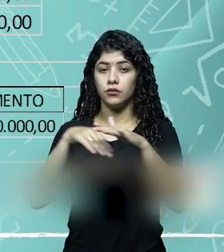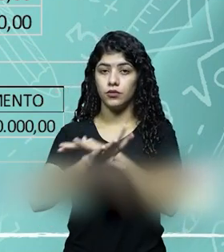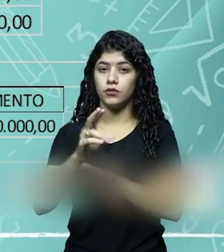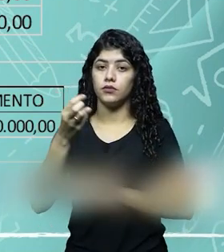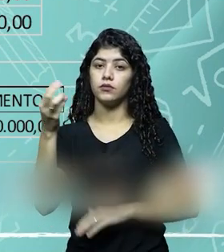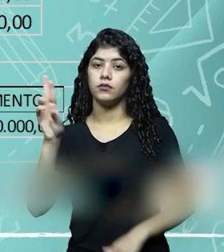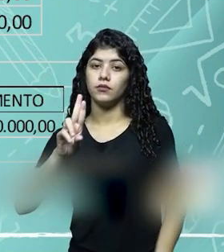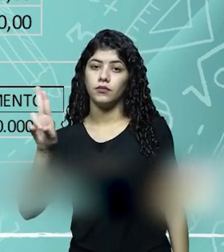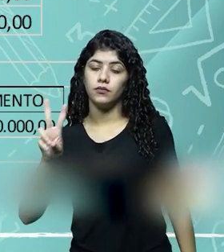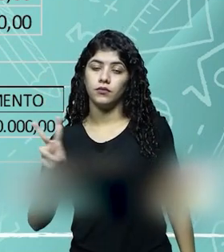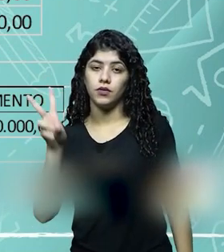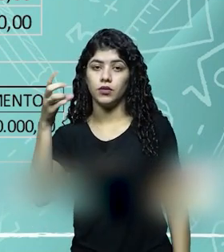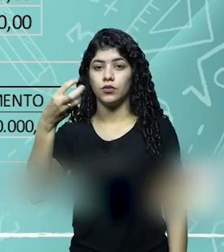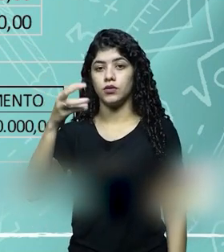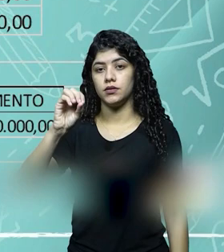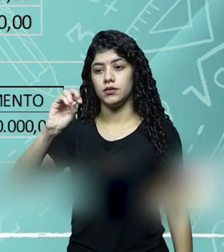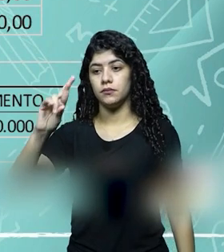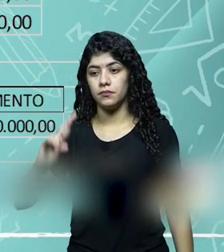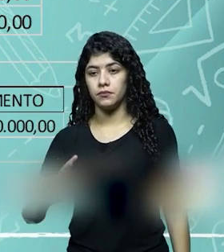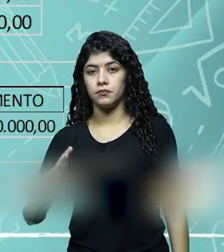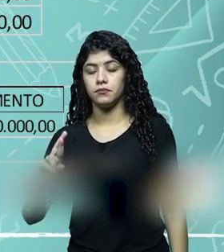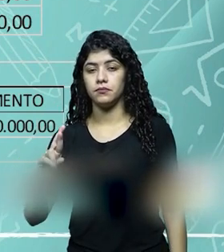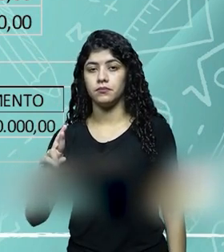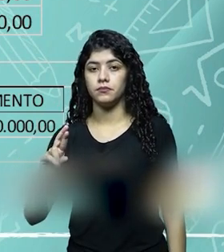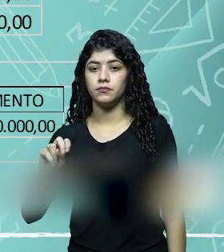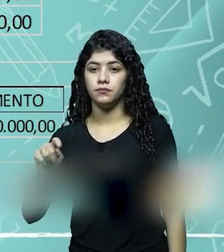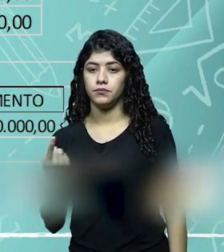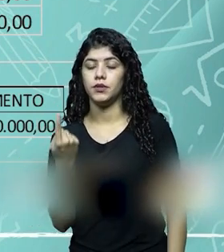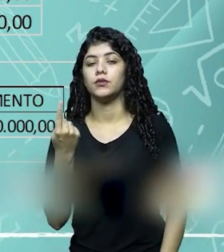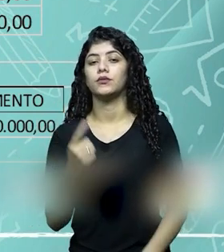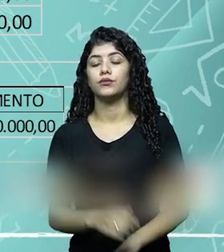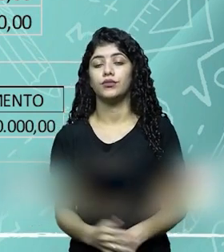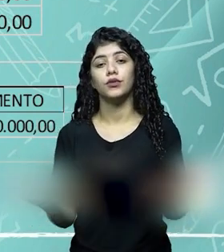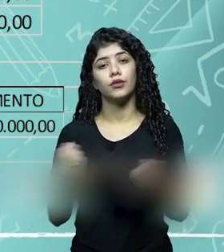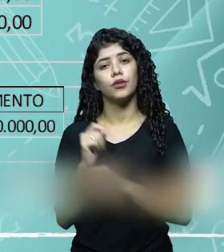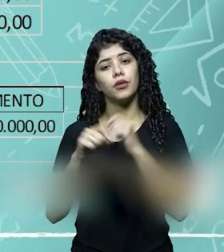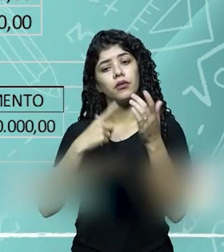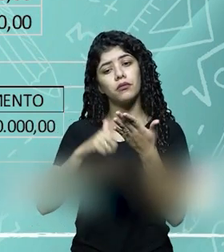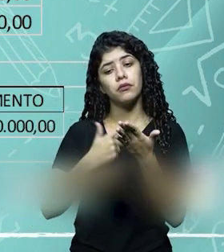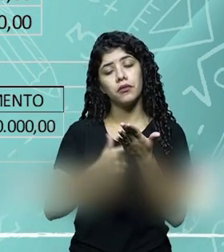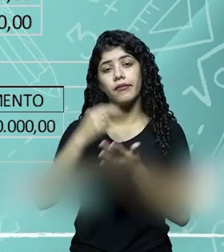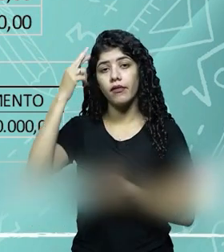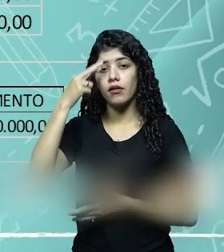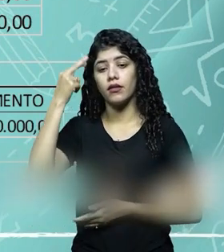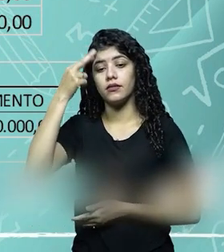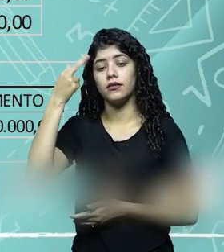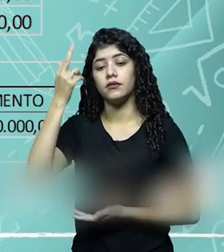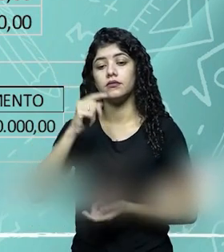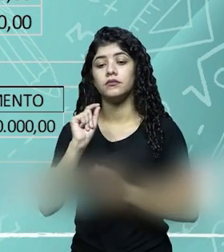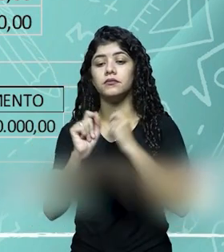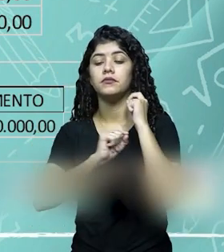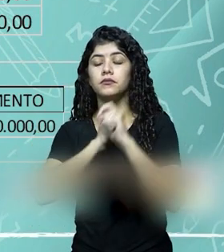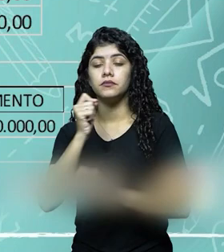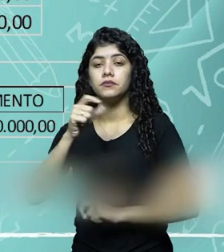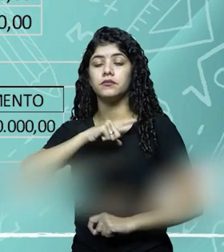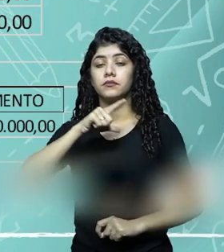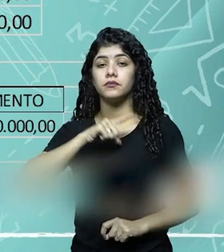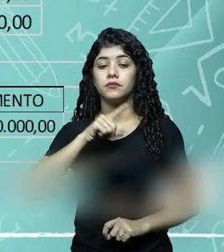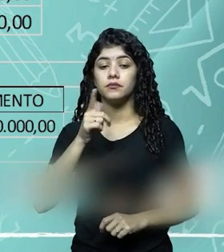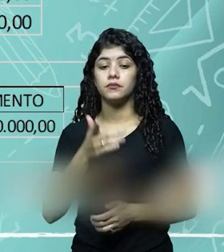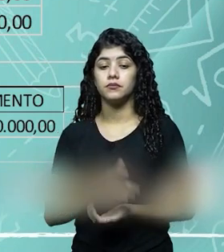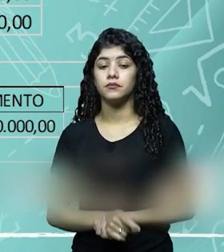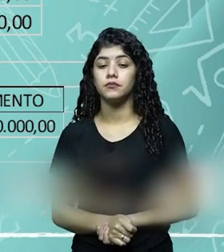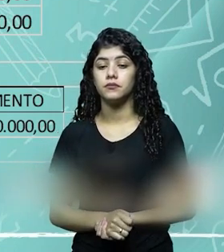estoques, valor de 30 mil. E esse mesmo lançamento, já no livro Razão, a gente vai para o razonete.